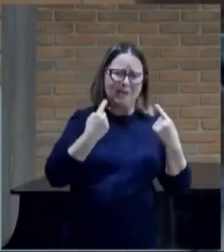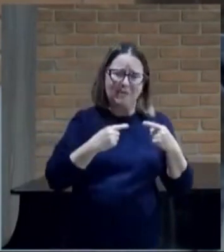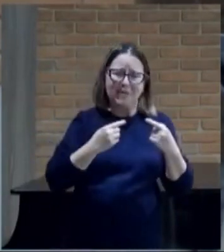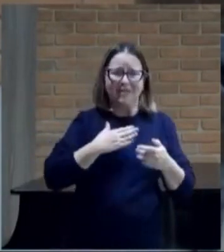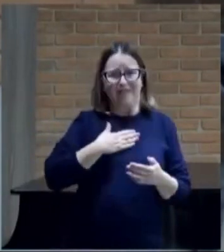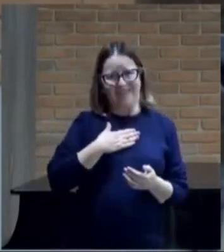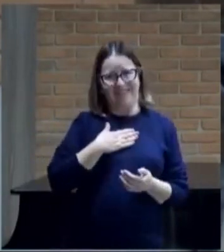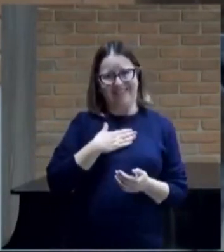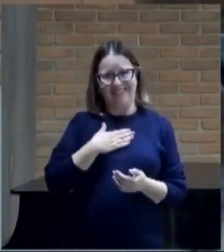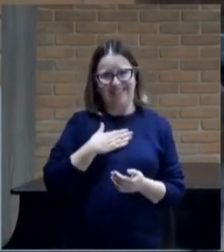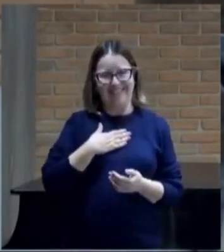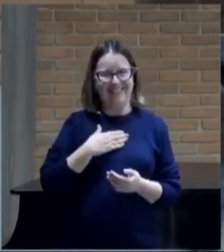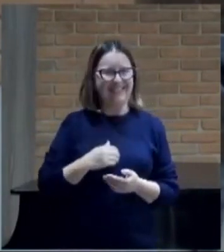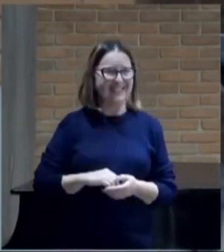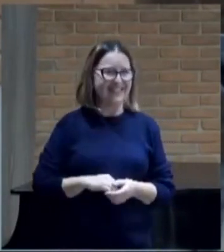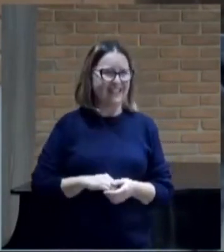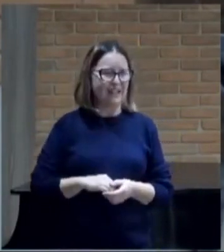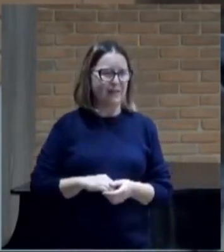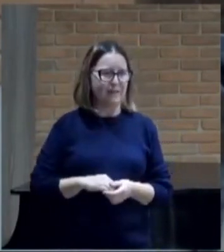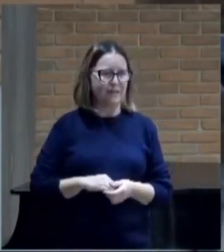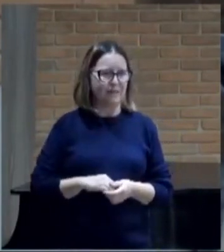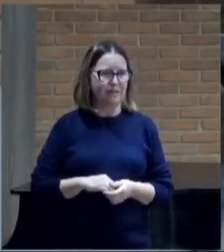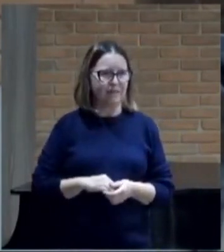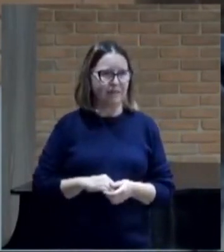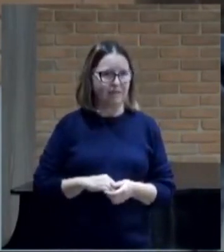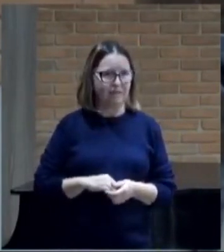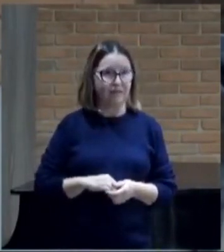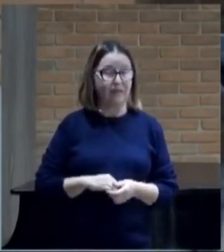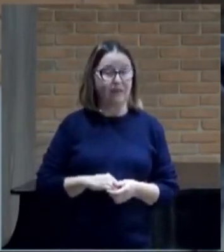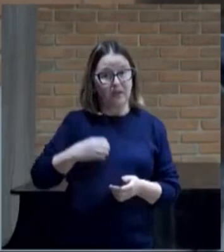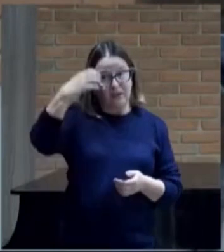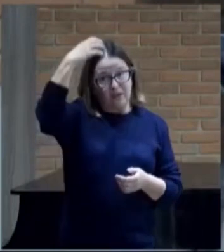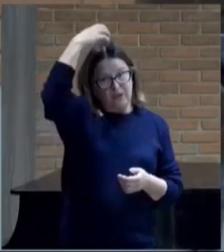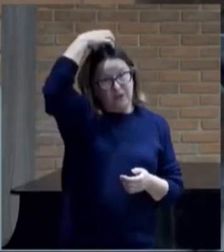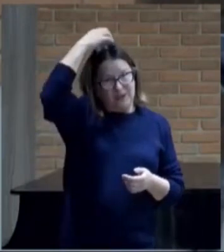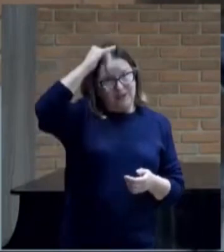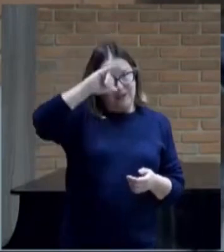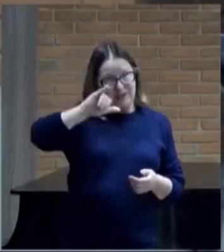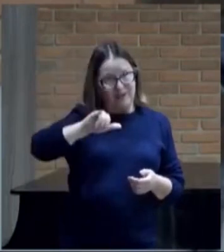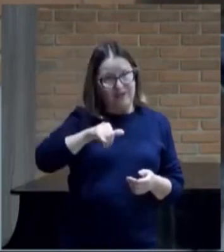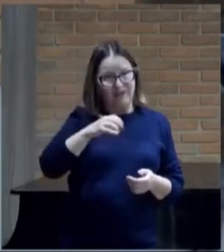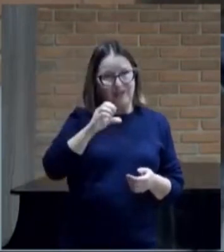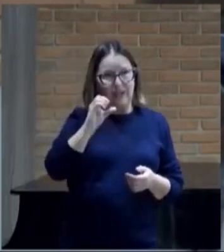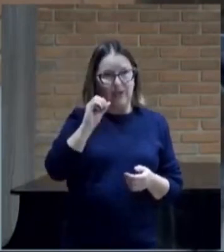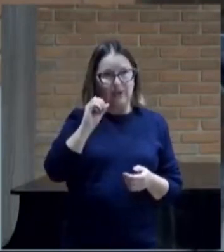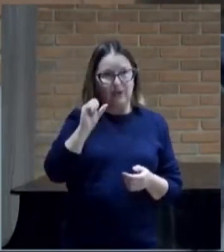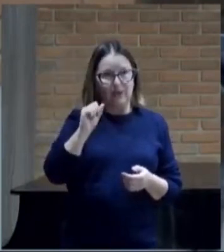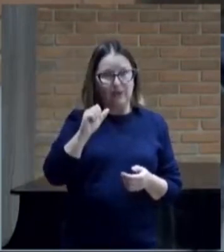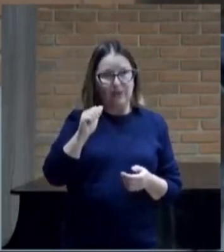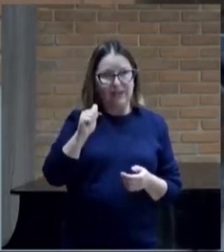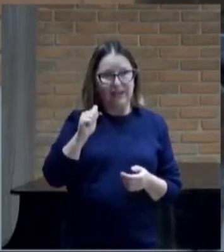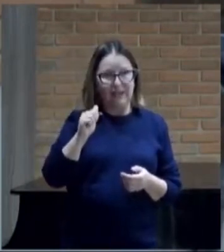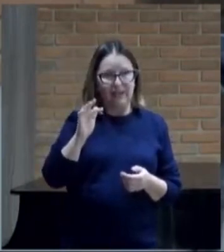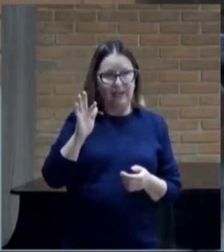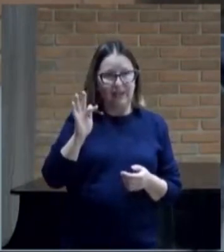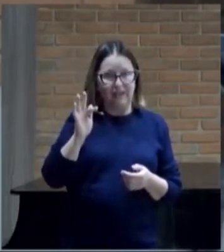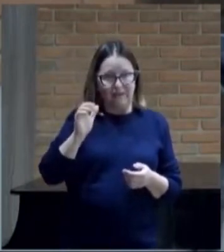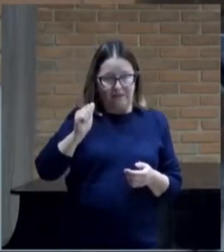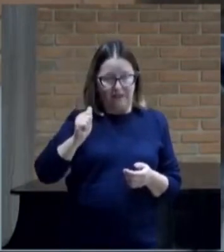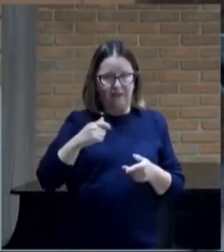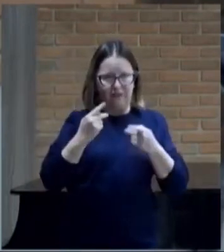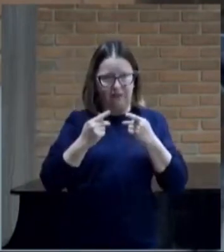Eu, eu não, aí o Josafá ainda chama a atenção. Ó, não faz assim, ele é o profeta. Vamos embora.